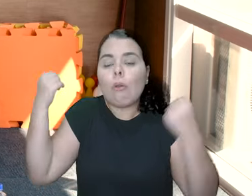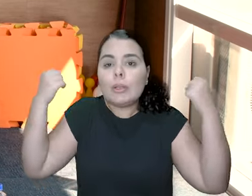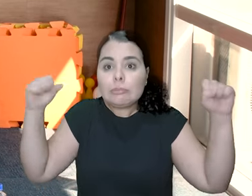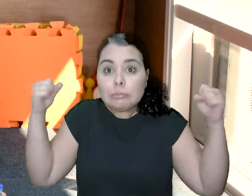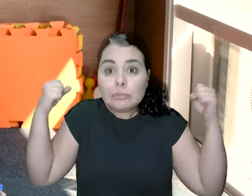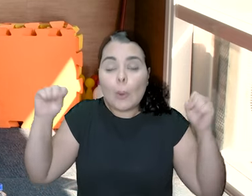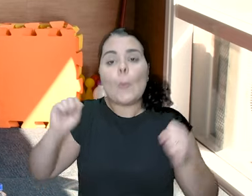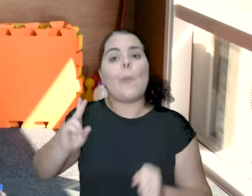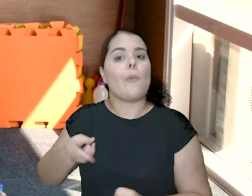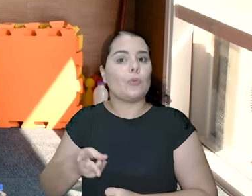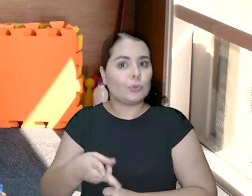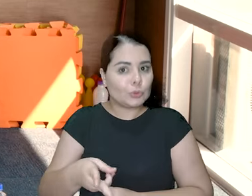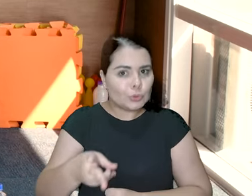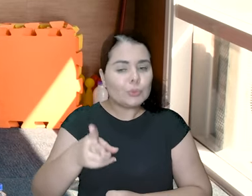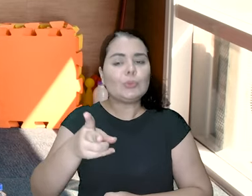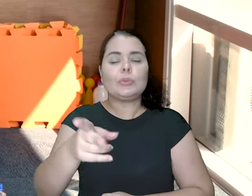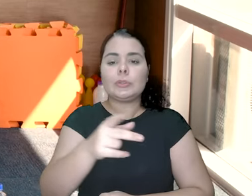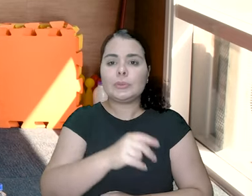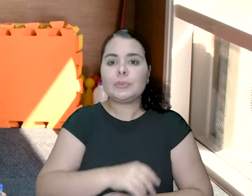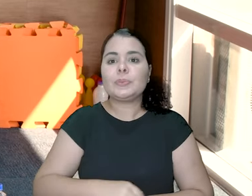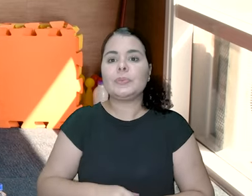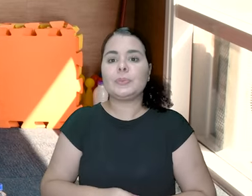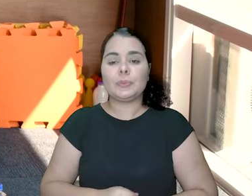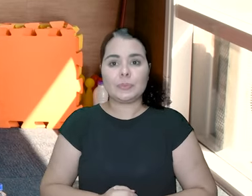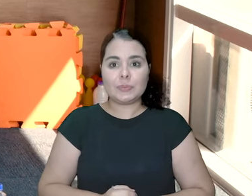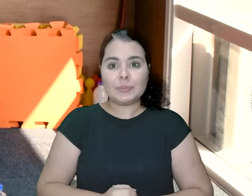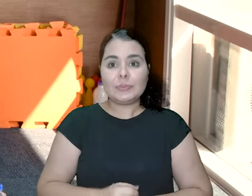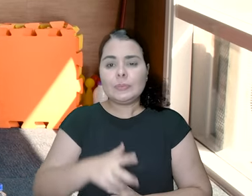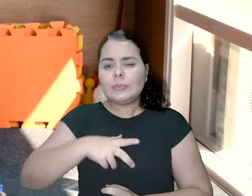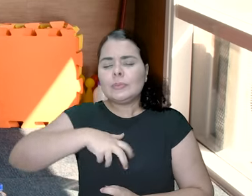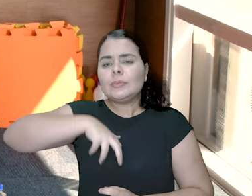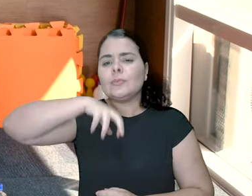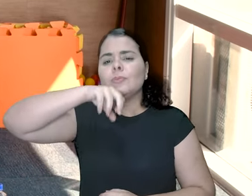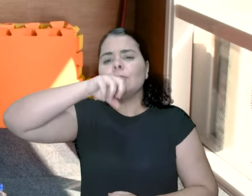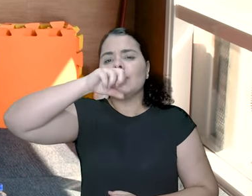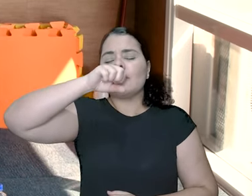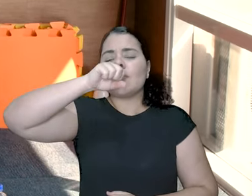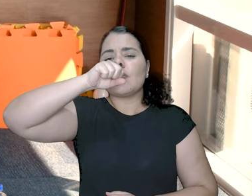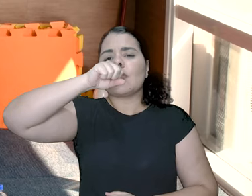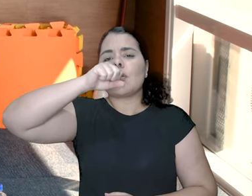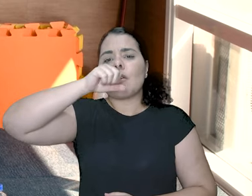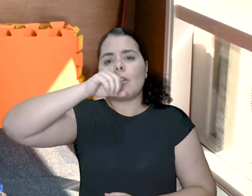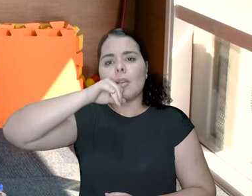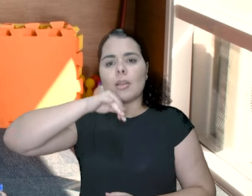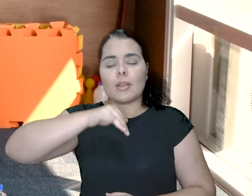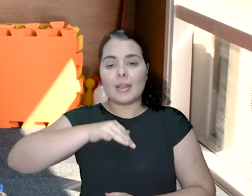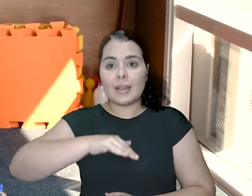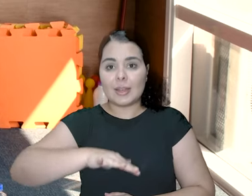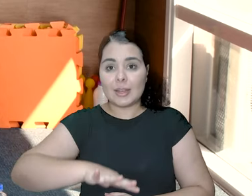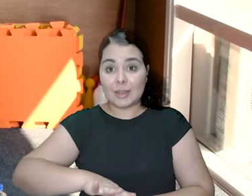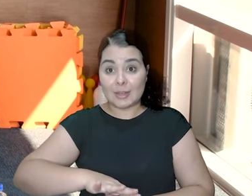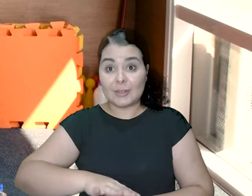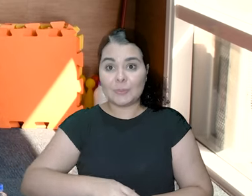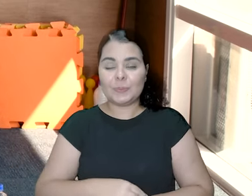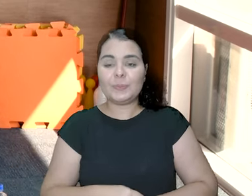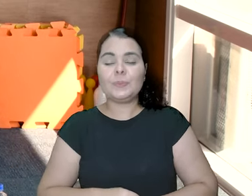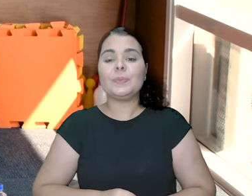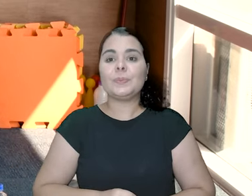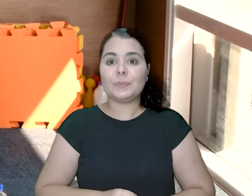sequência de exercícios. Continua. Continua. Respira. Respira.